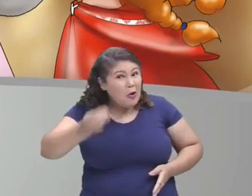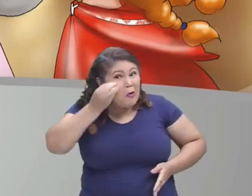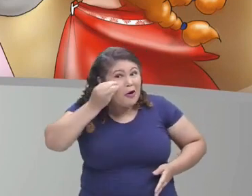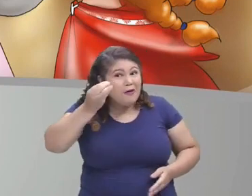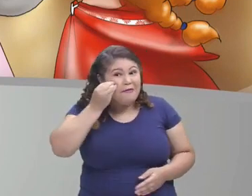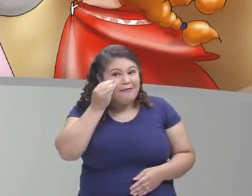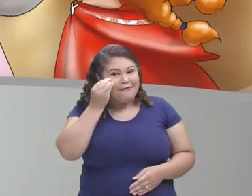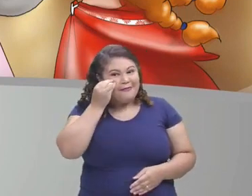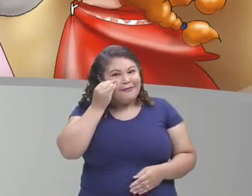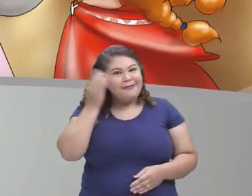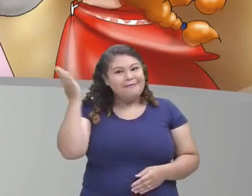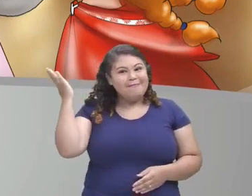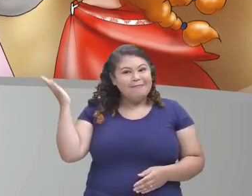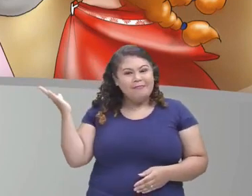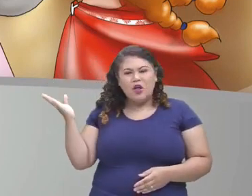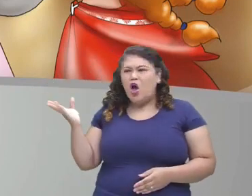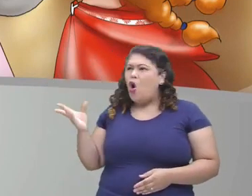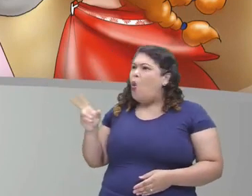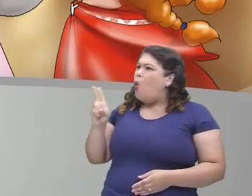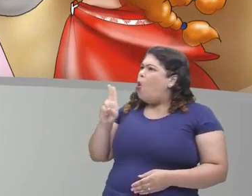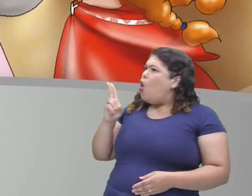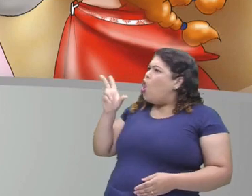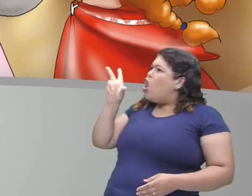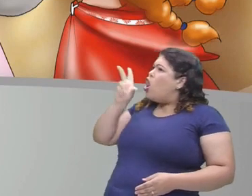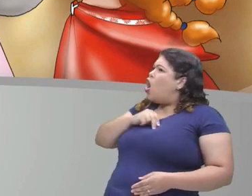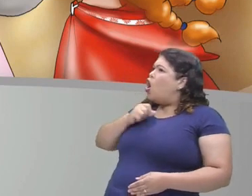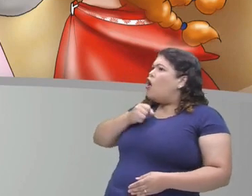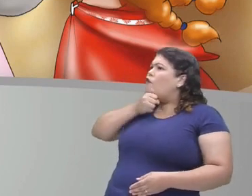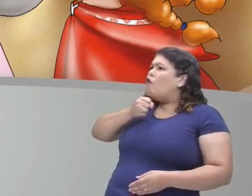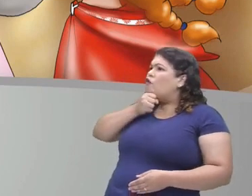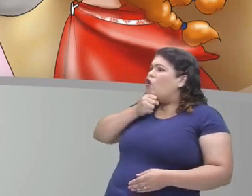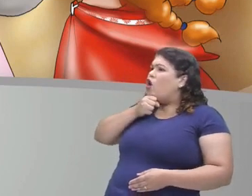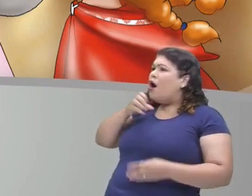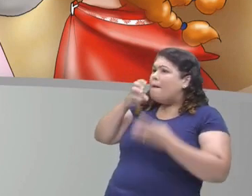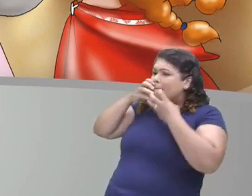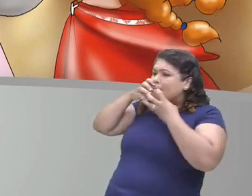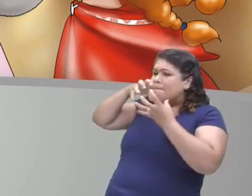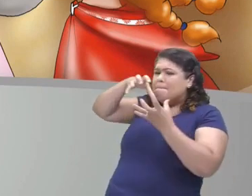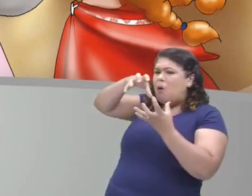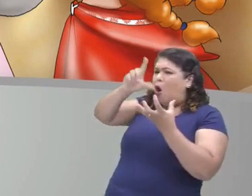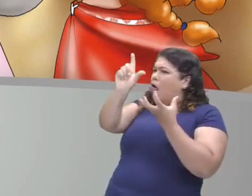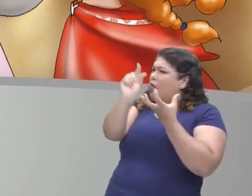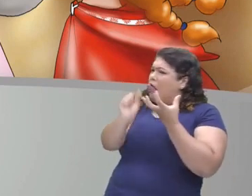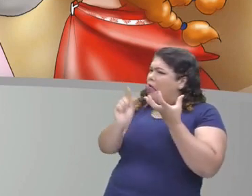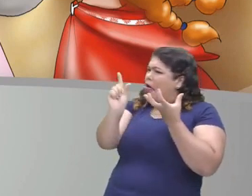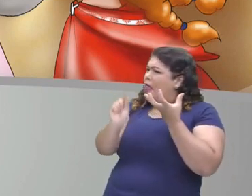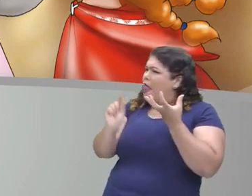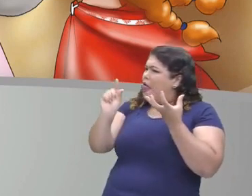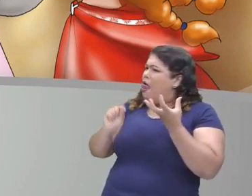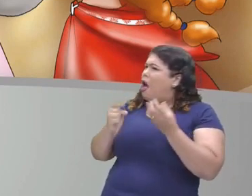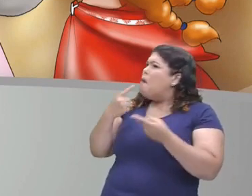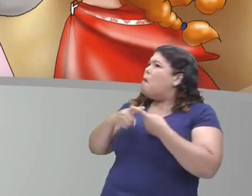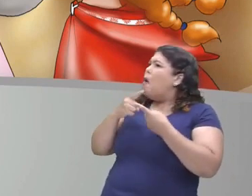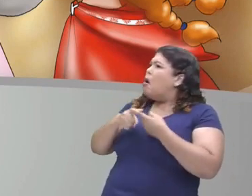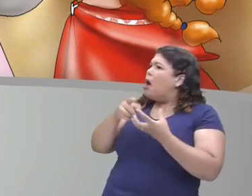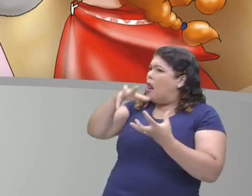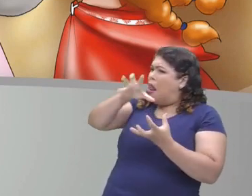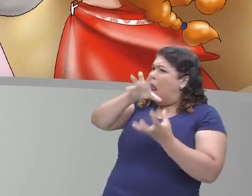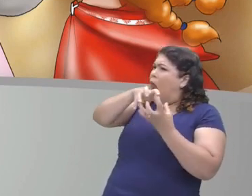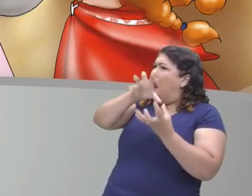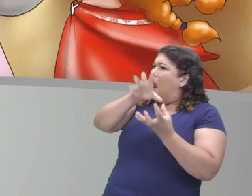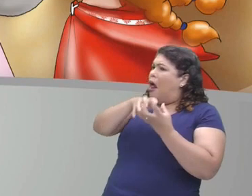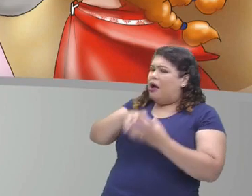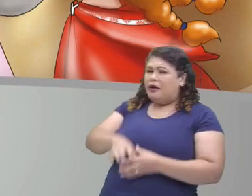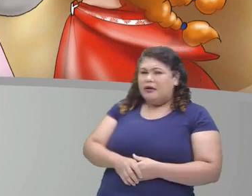crianças. Uau, vovó, que boca enorme você tem! Exclamou a Chapeuzinho